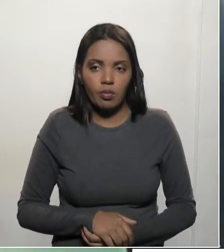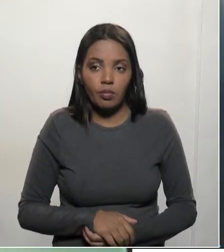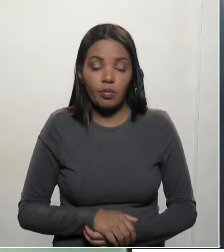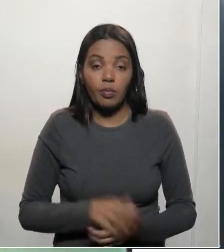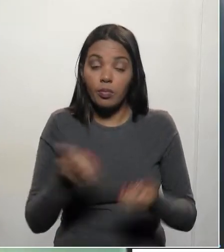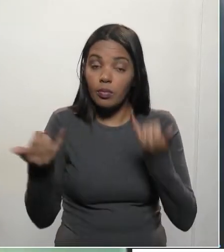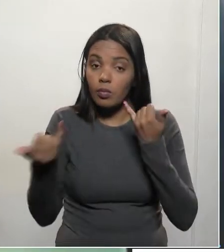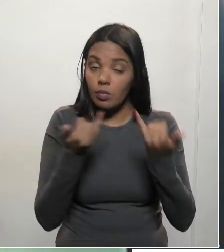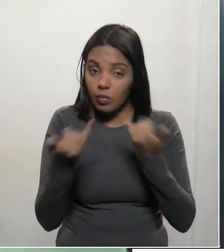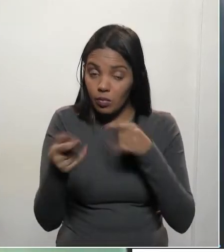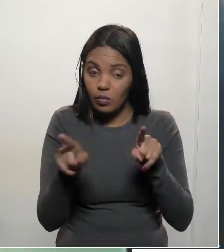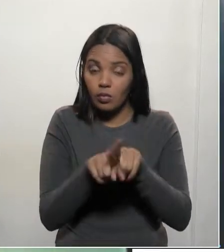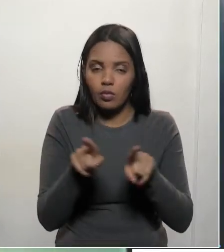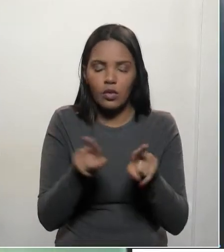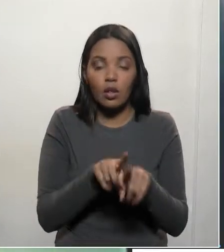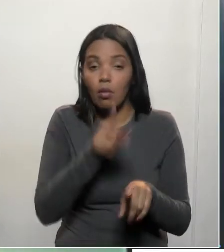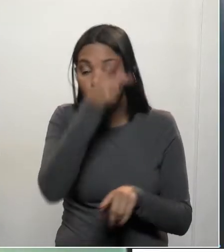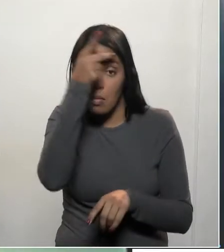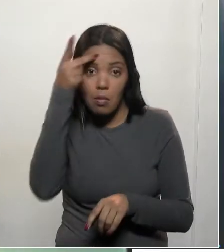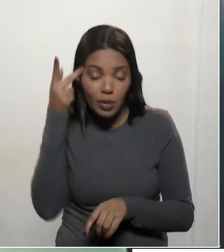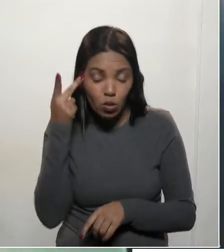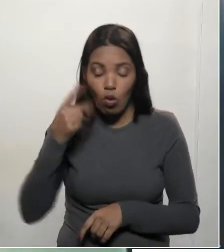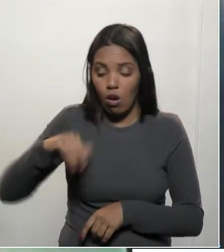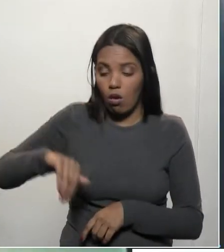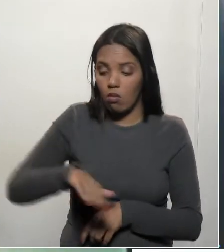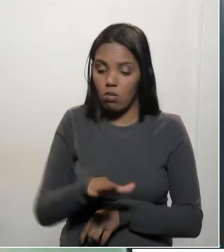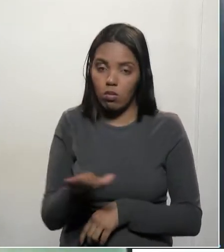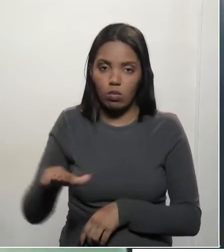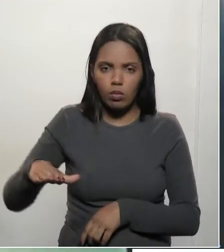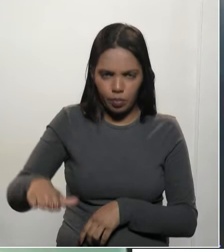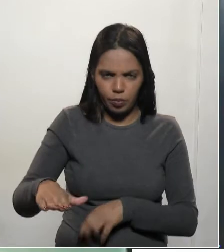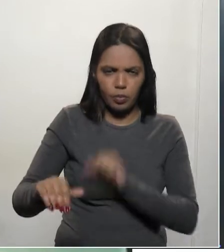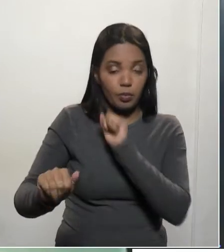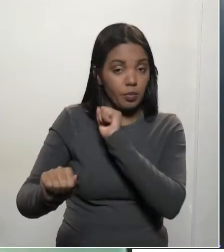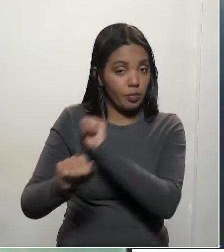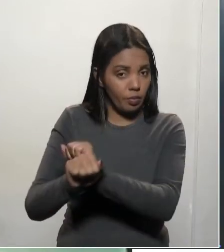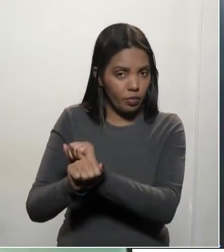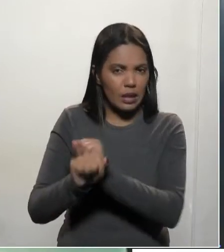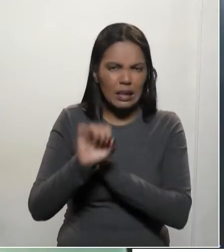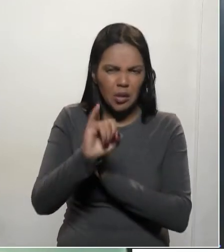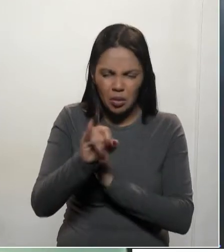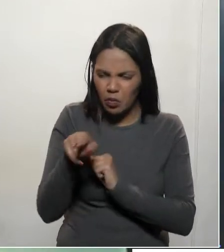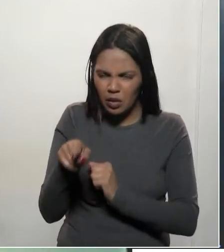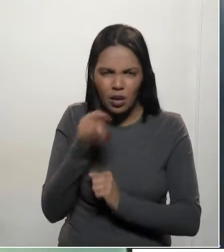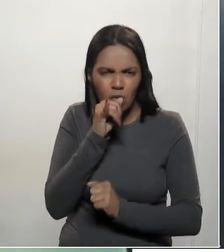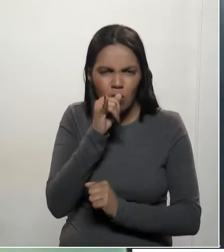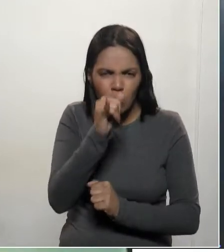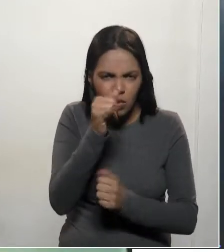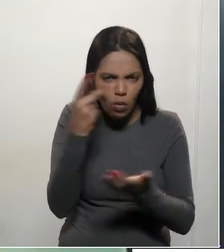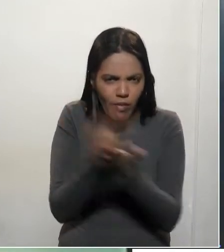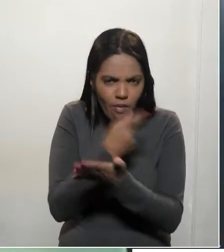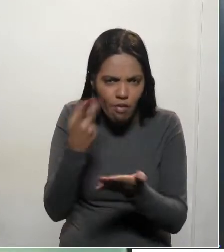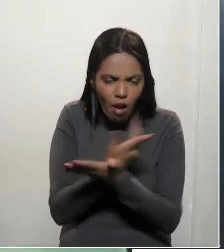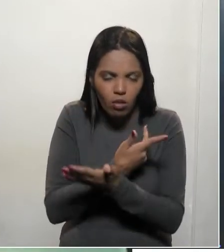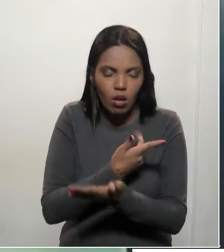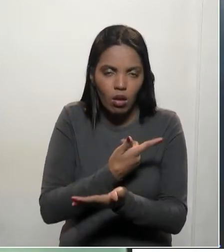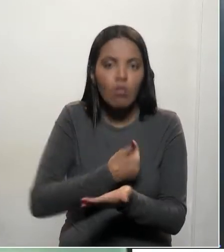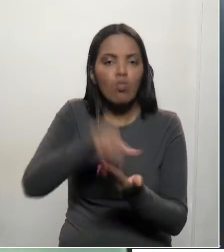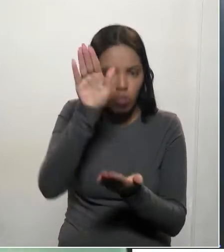informação, gente, se você estacionar lá e colocar alguma informação polêmica indiana, às vezes, correta, isso vai ser multado também.